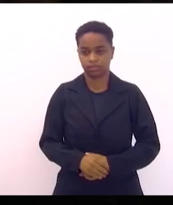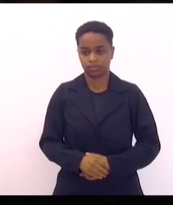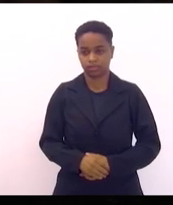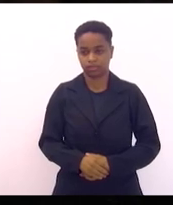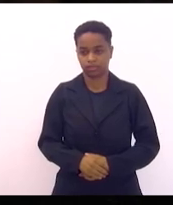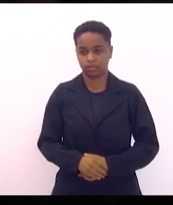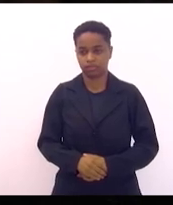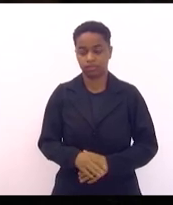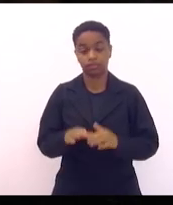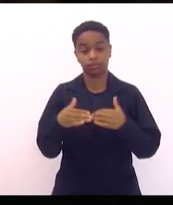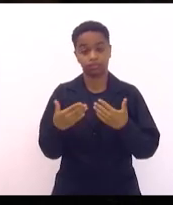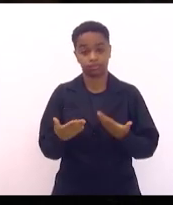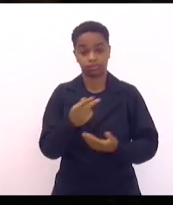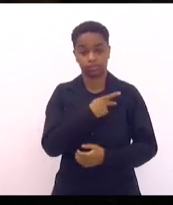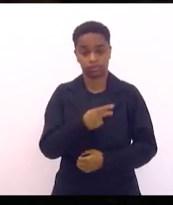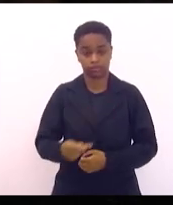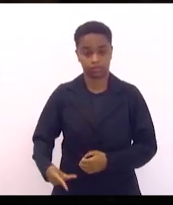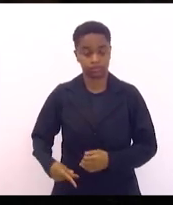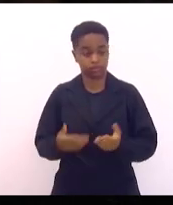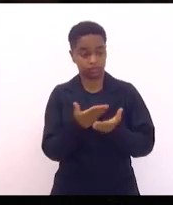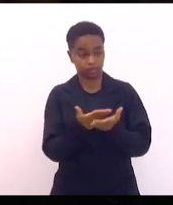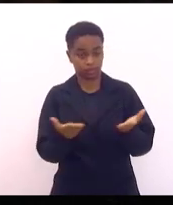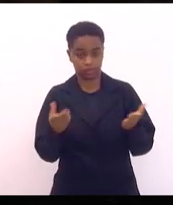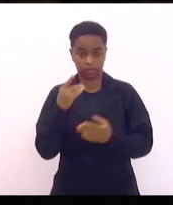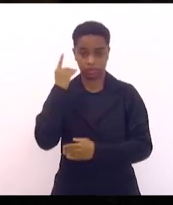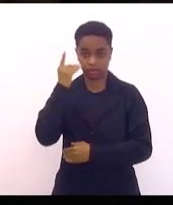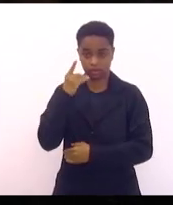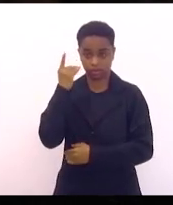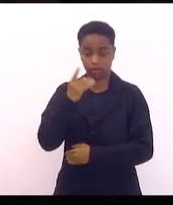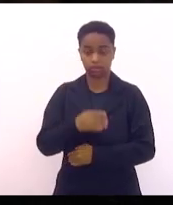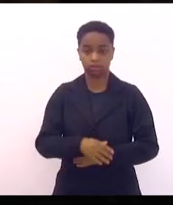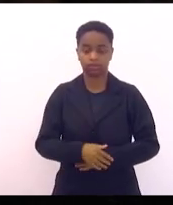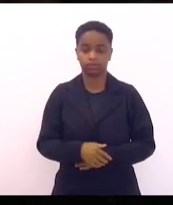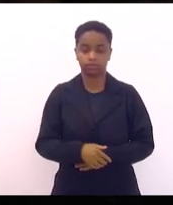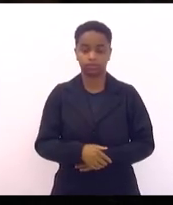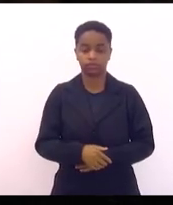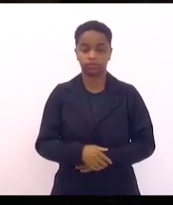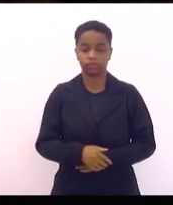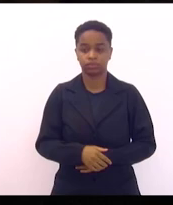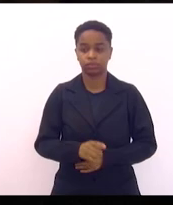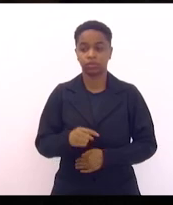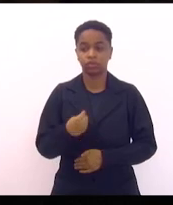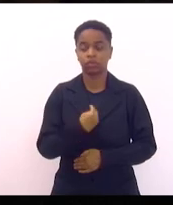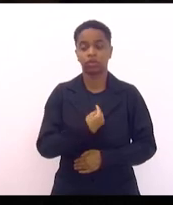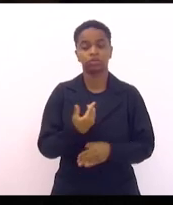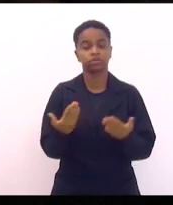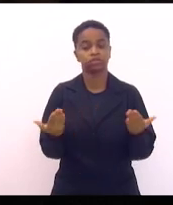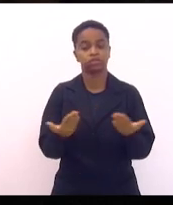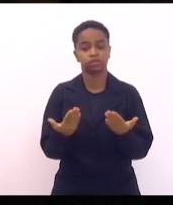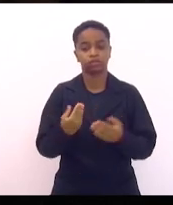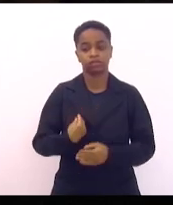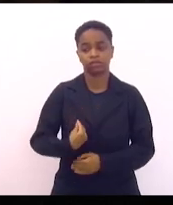Senhor presidente, senhores deputados, nós estamos vivendo um momento